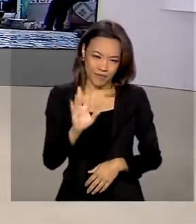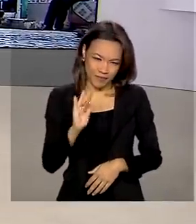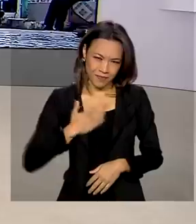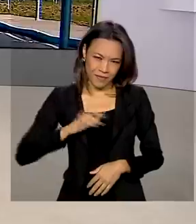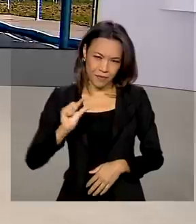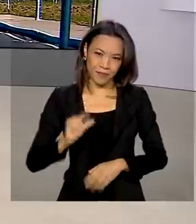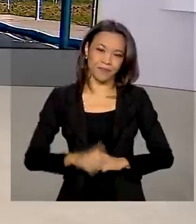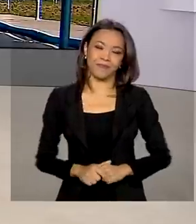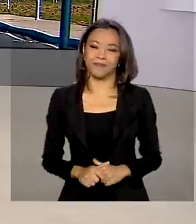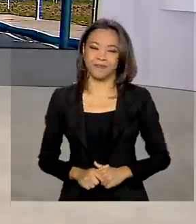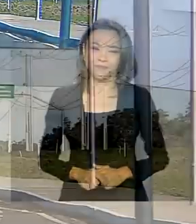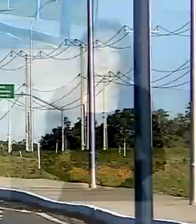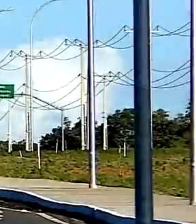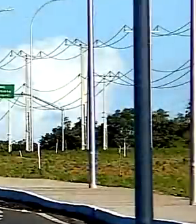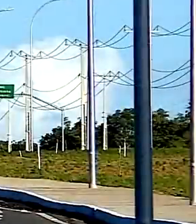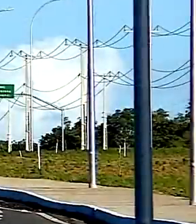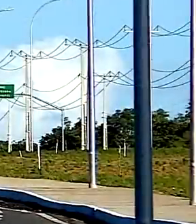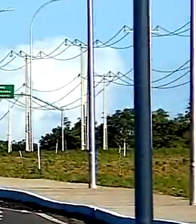já já.